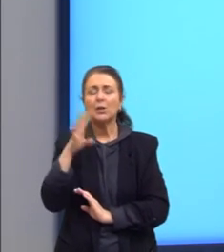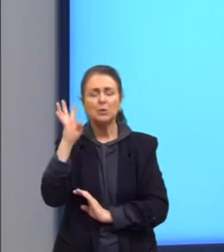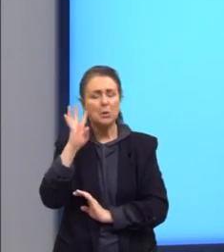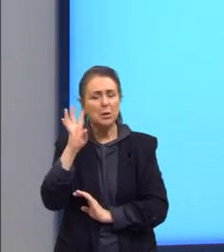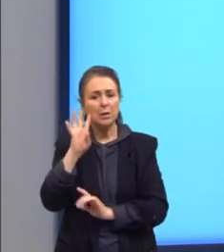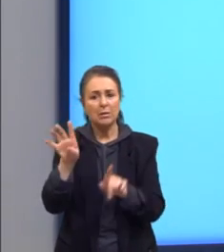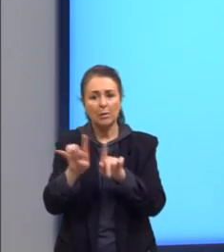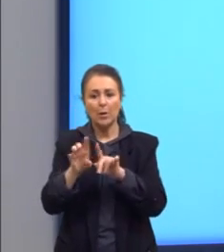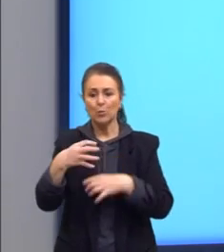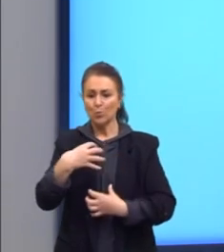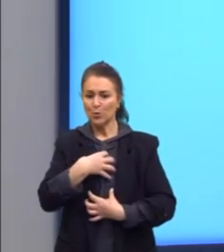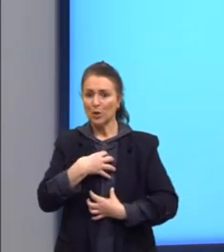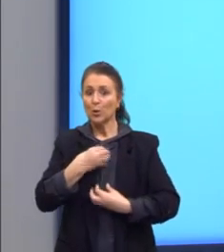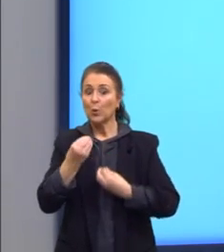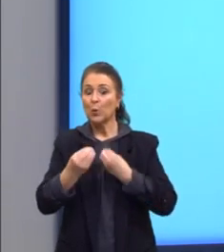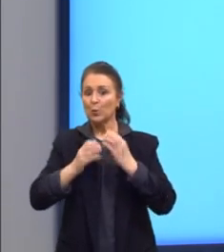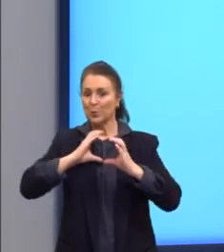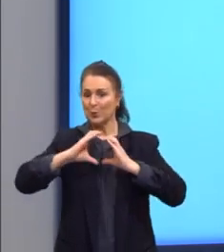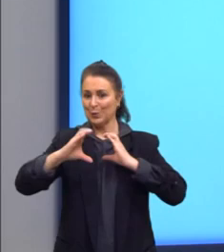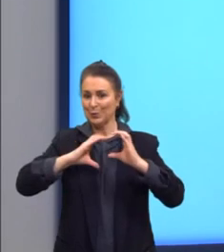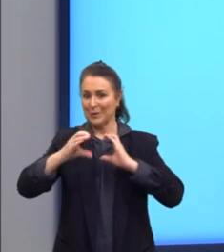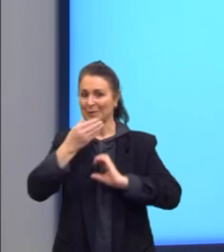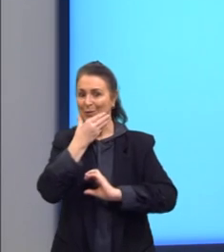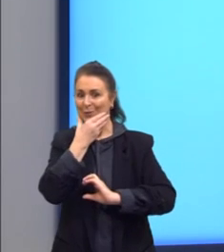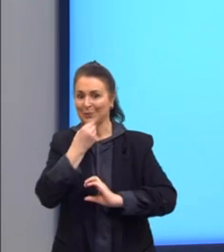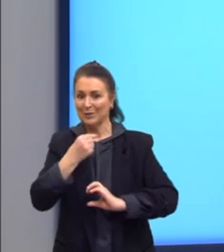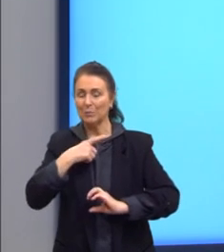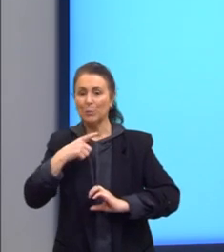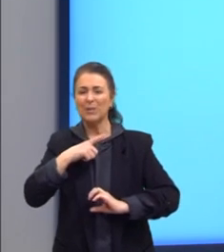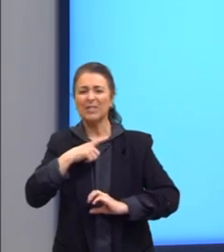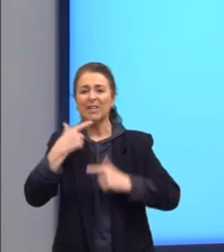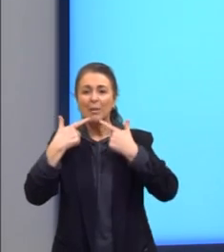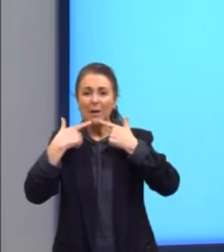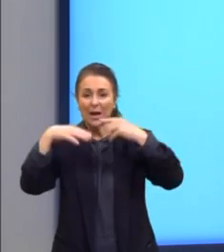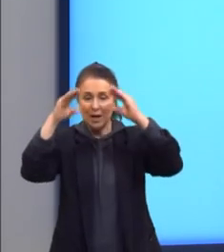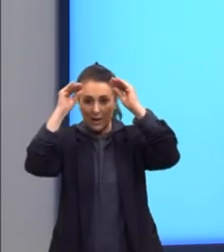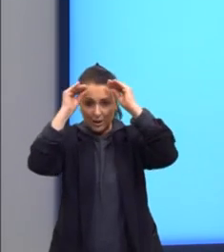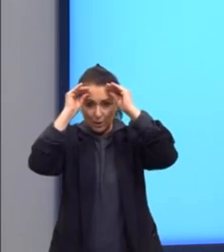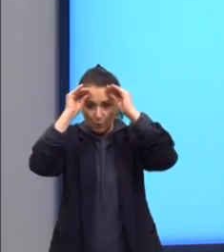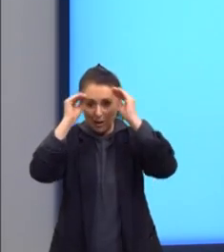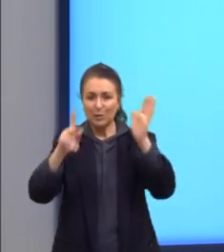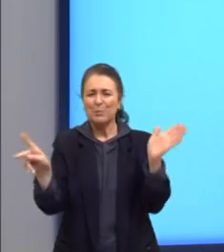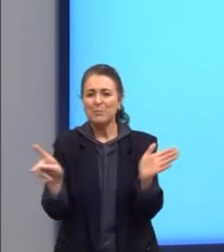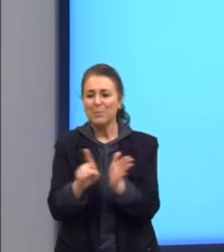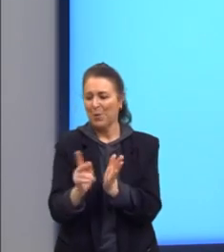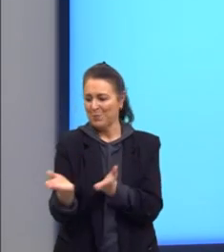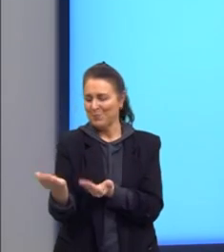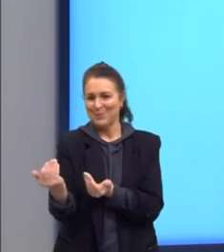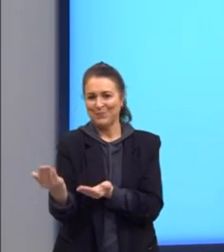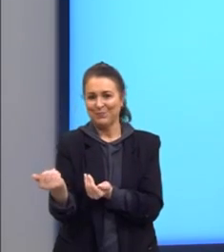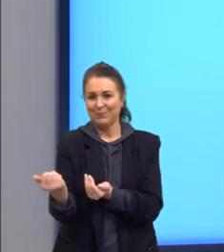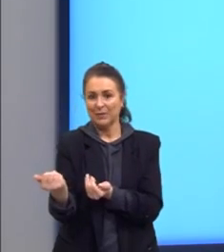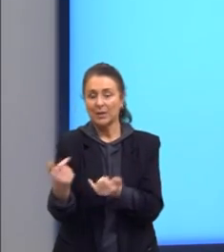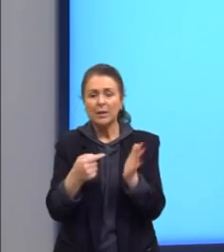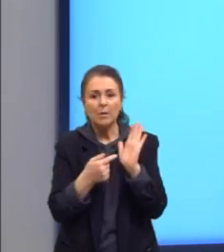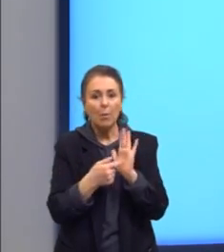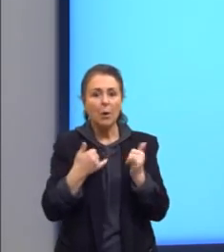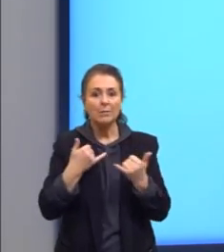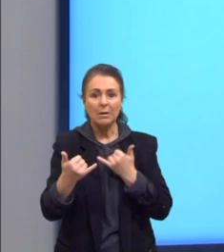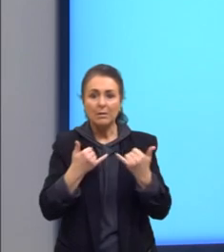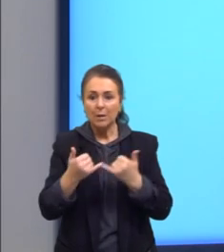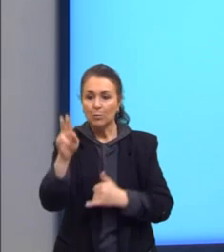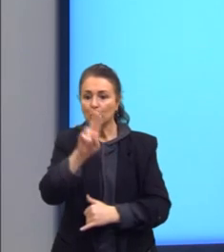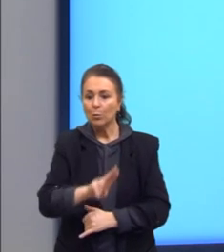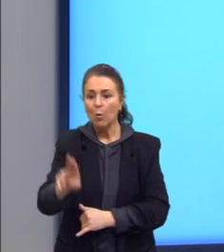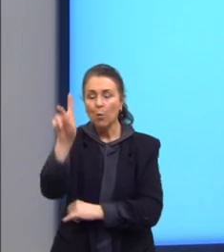maneira como ele se comunica. Porque ele tem uma linguagem muito voltada para o jovem. Ele traz exemplos bem do nosso dia